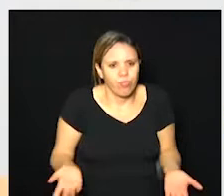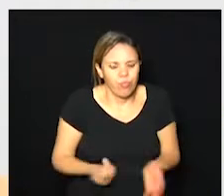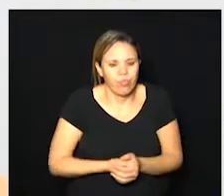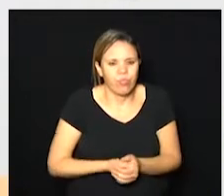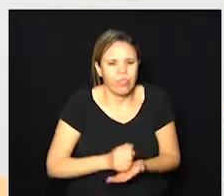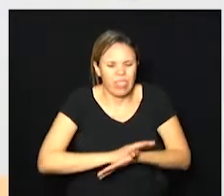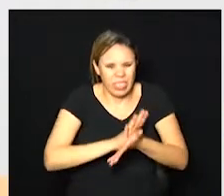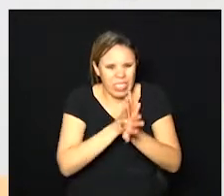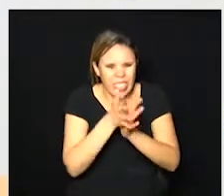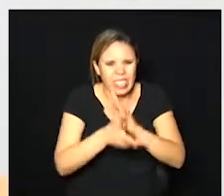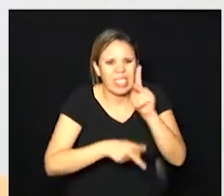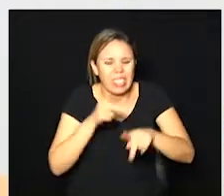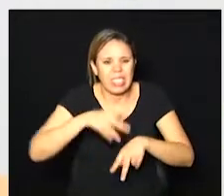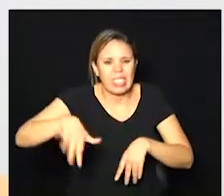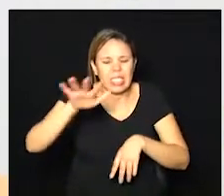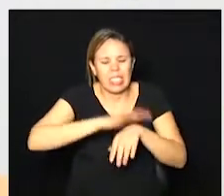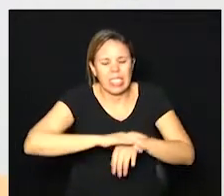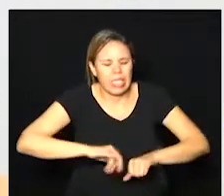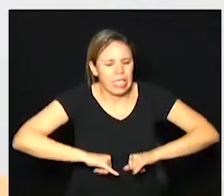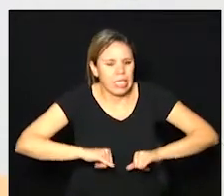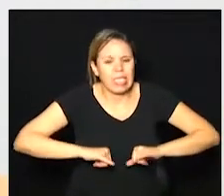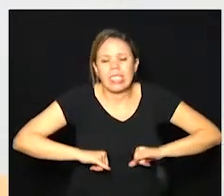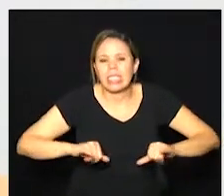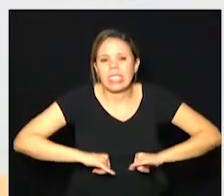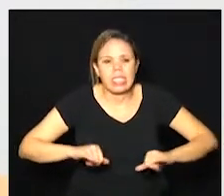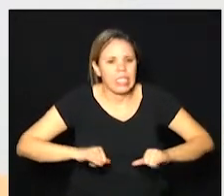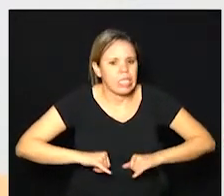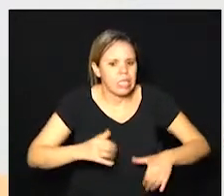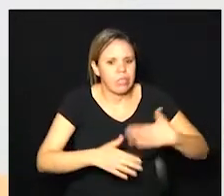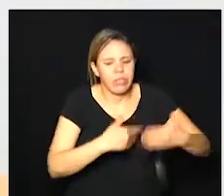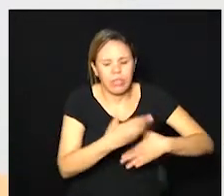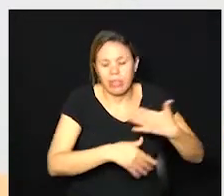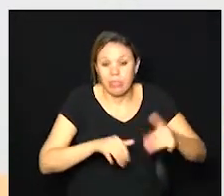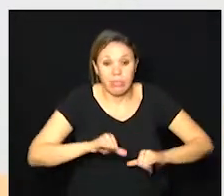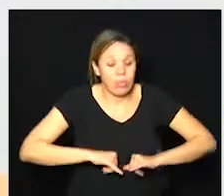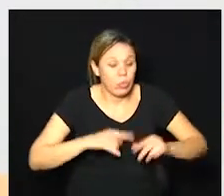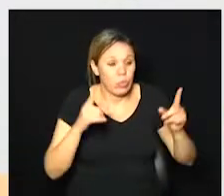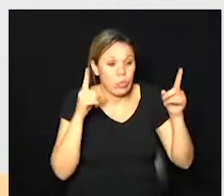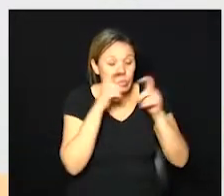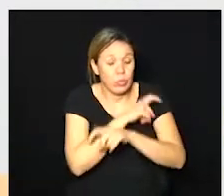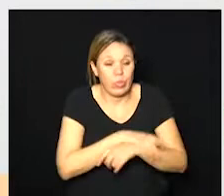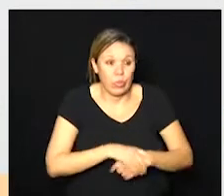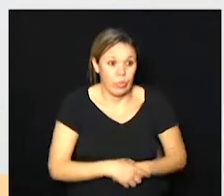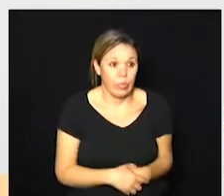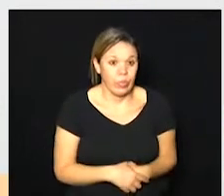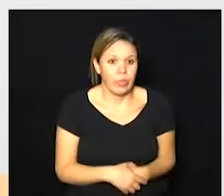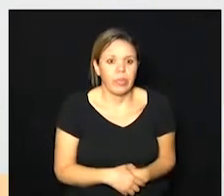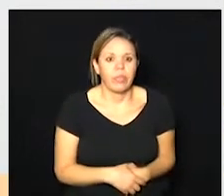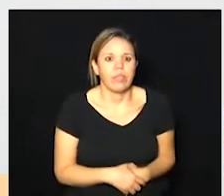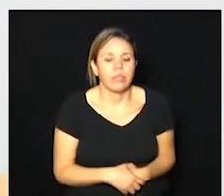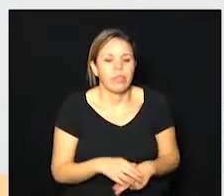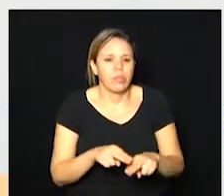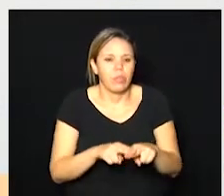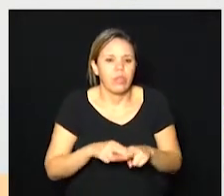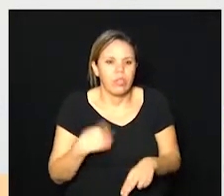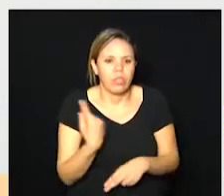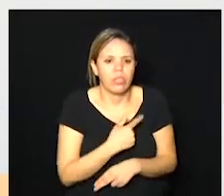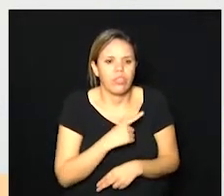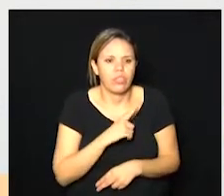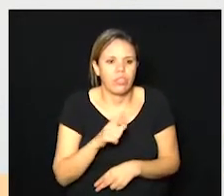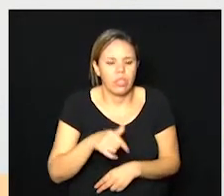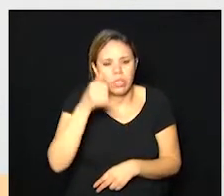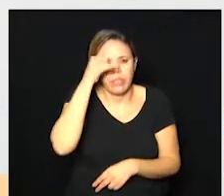judia das pessoas é um processo doloroso né e por isso é que a gente tem que